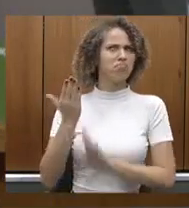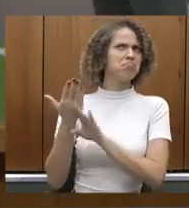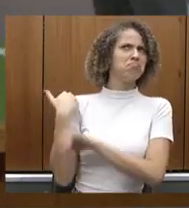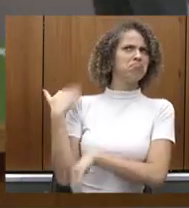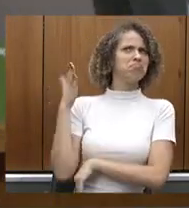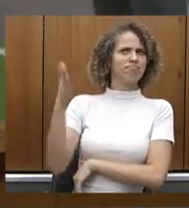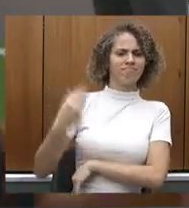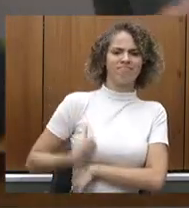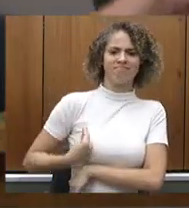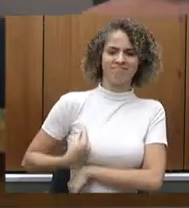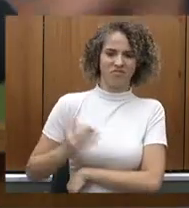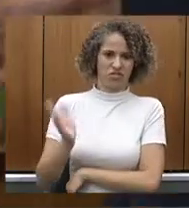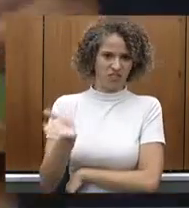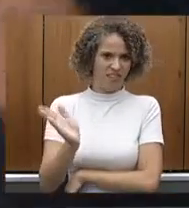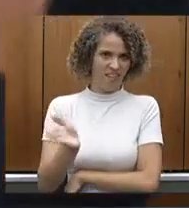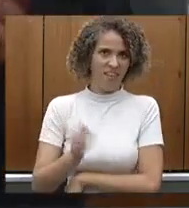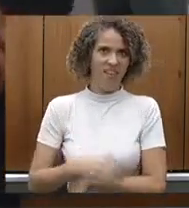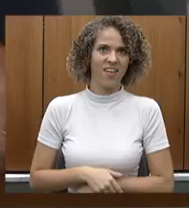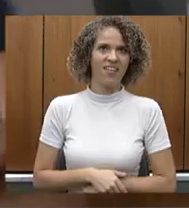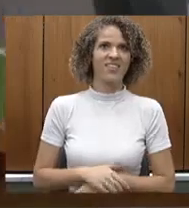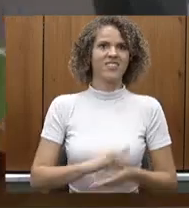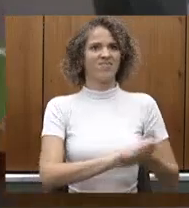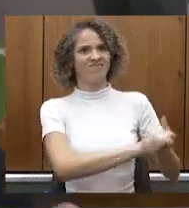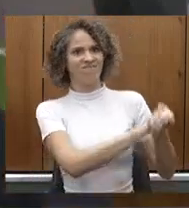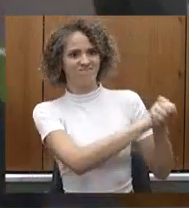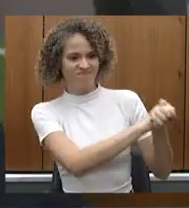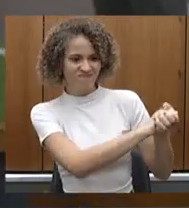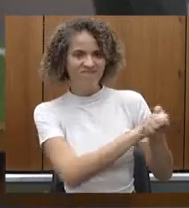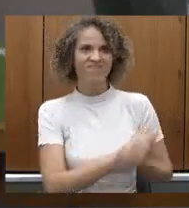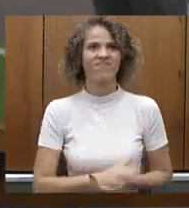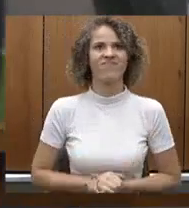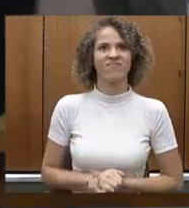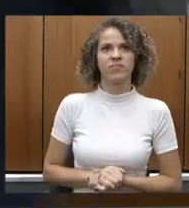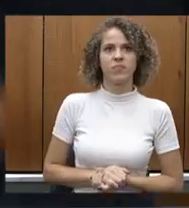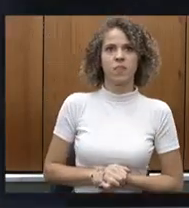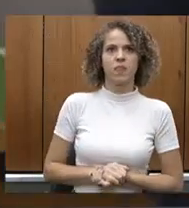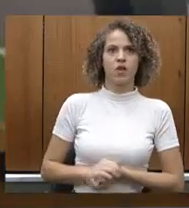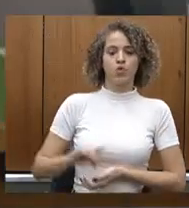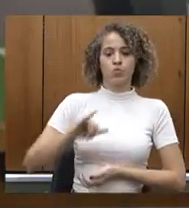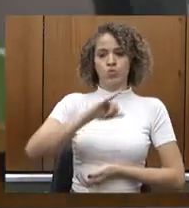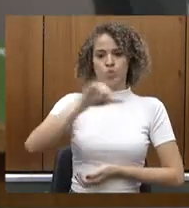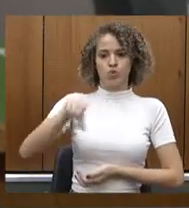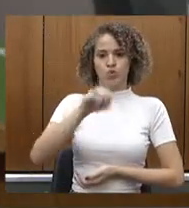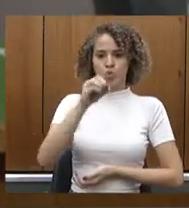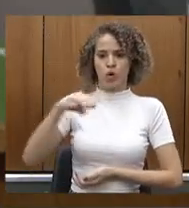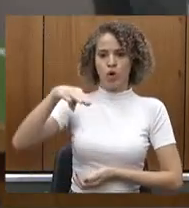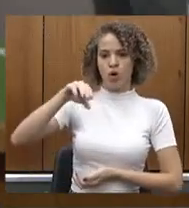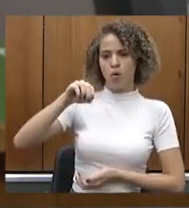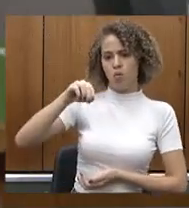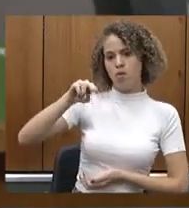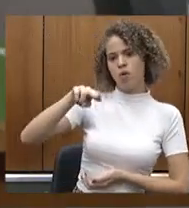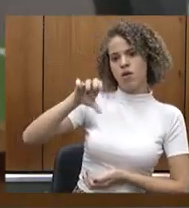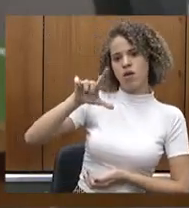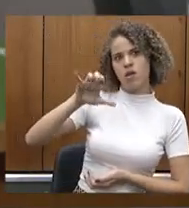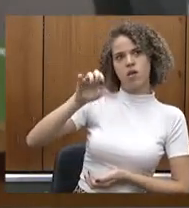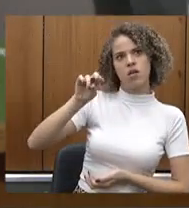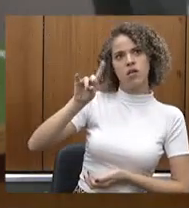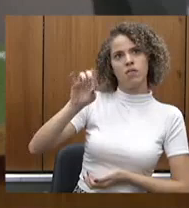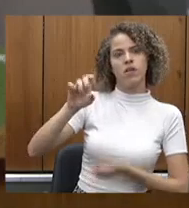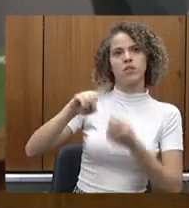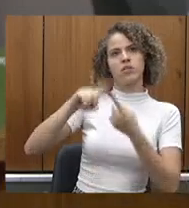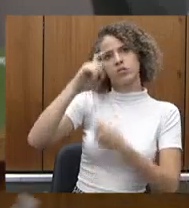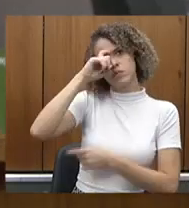é é mas vamos lá João Molevade né hospital Margarida nós estivemos juntos